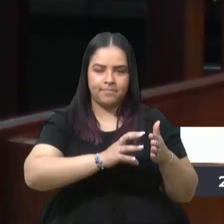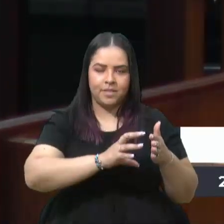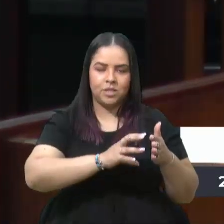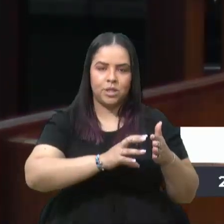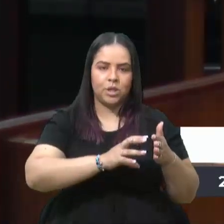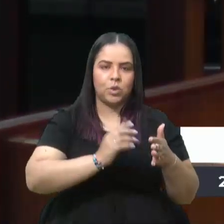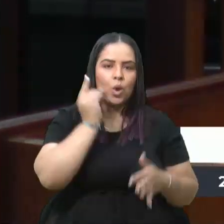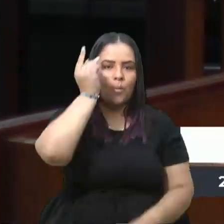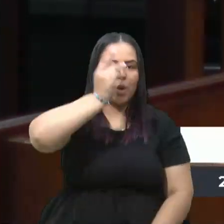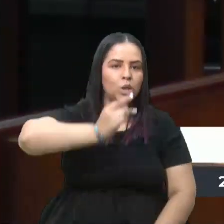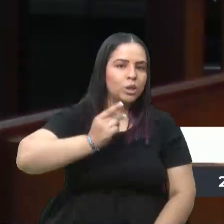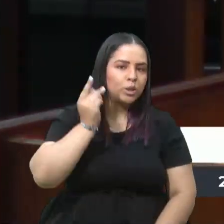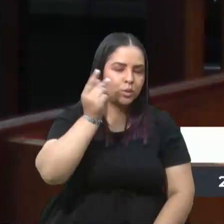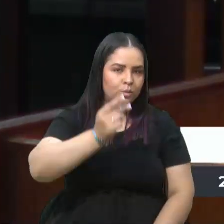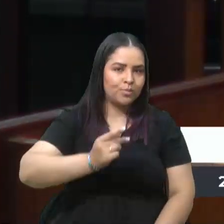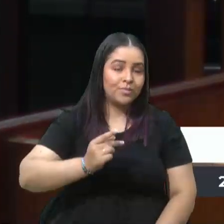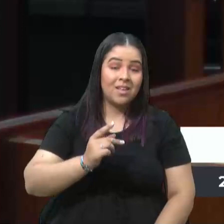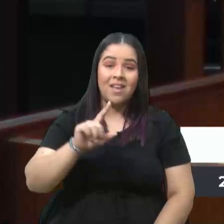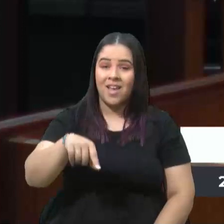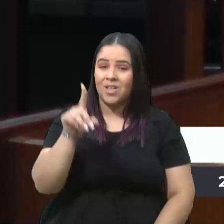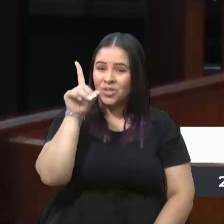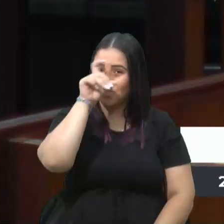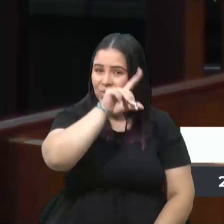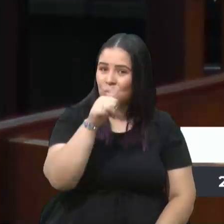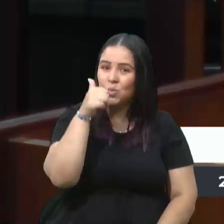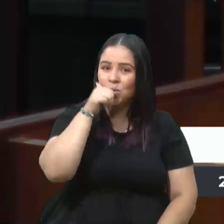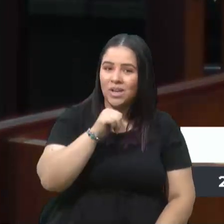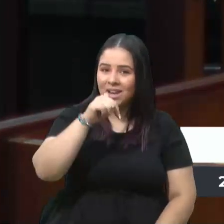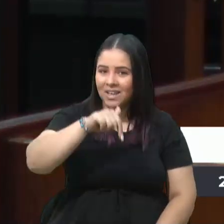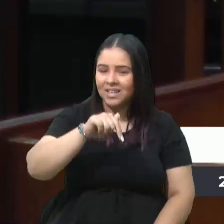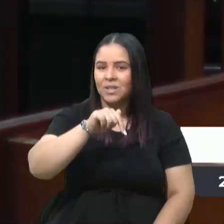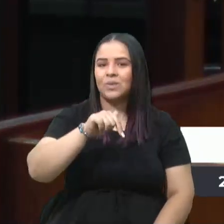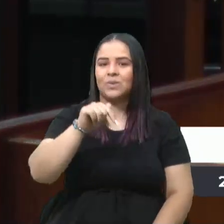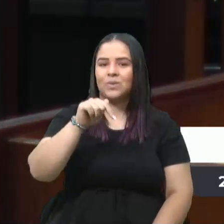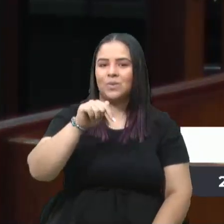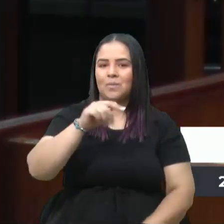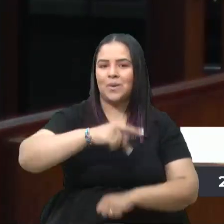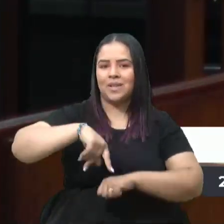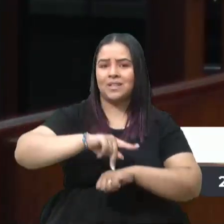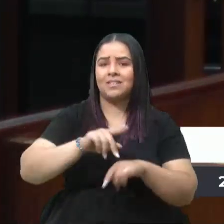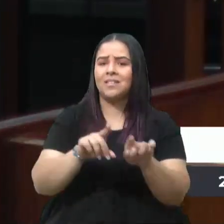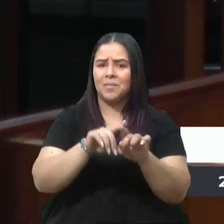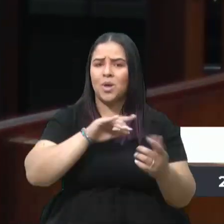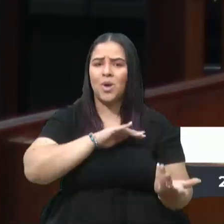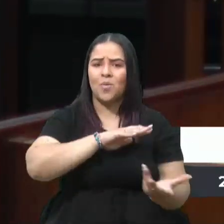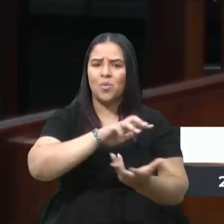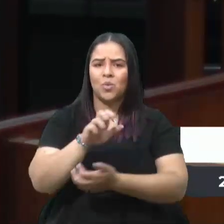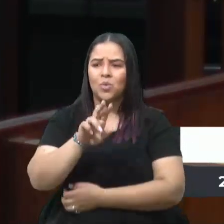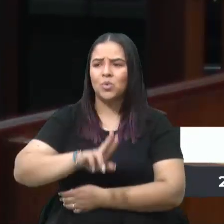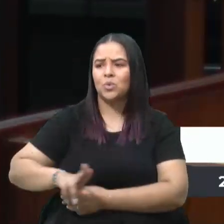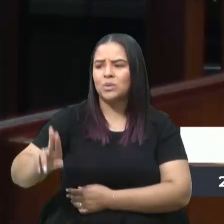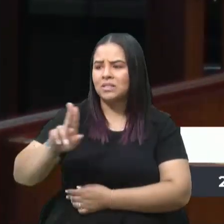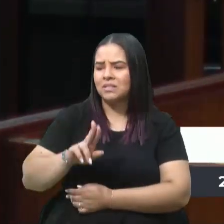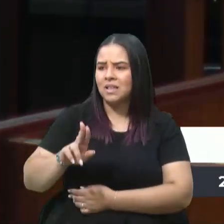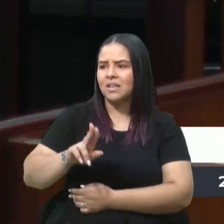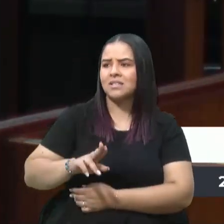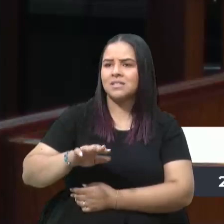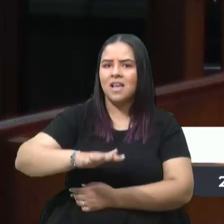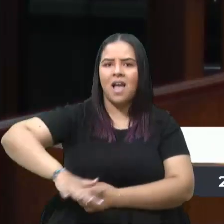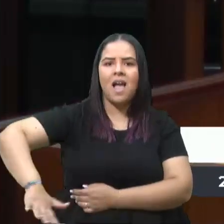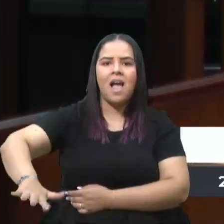ainda é difícil para as mulheres no nosso país, mas também no mundo inteiro, ocuparem os espaços